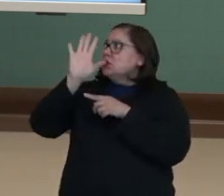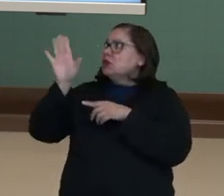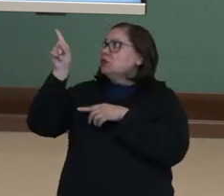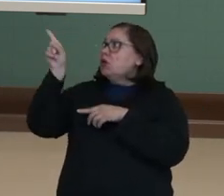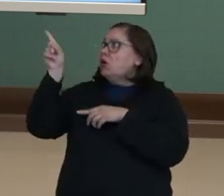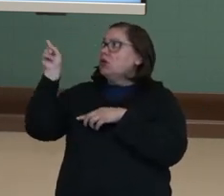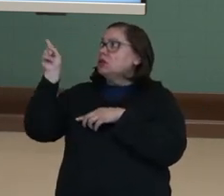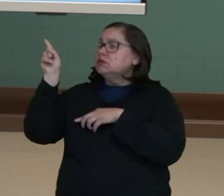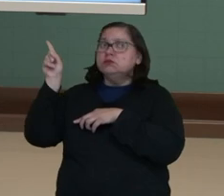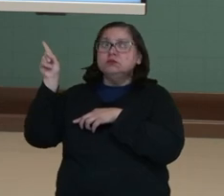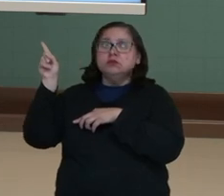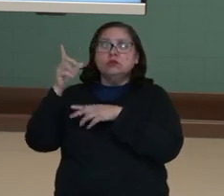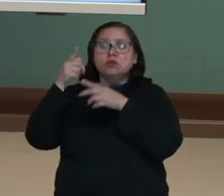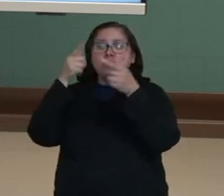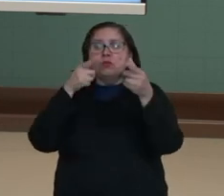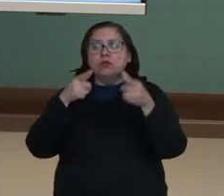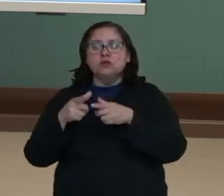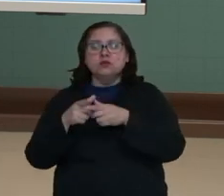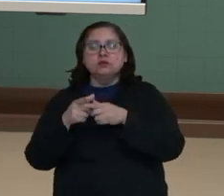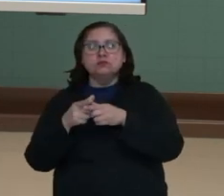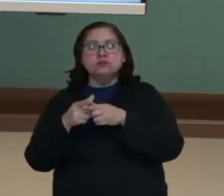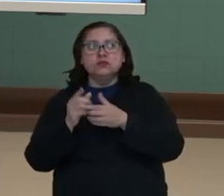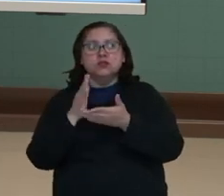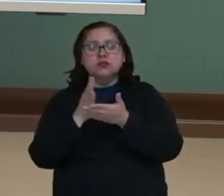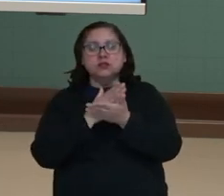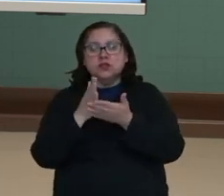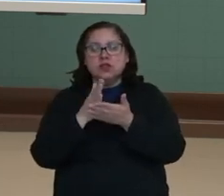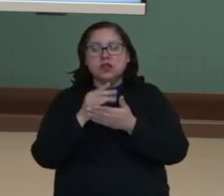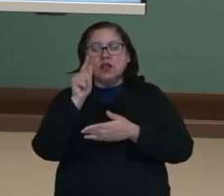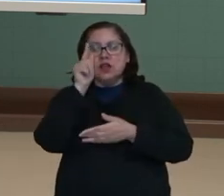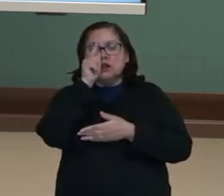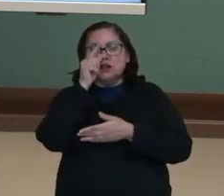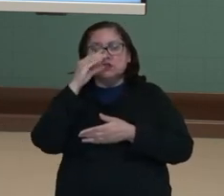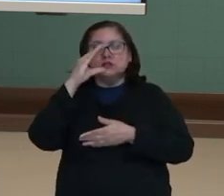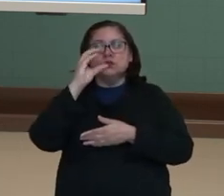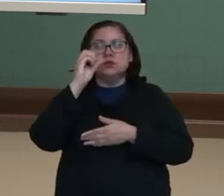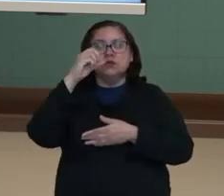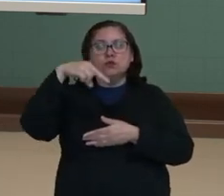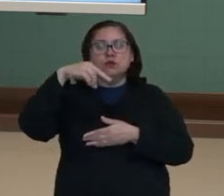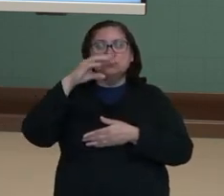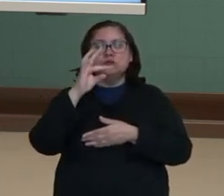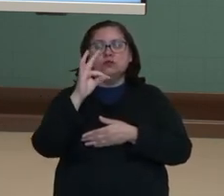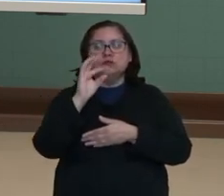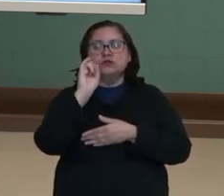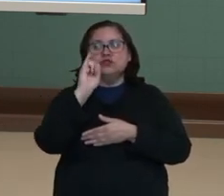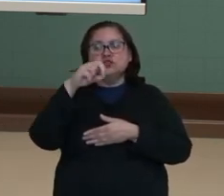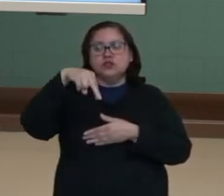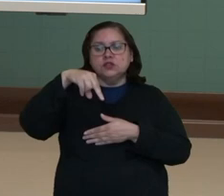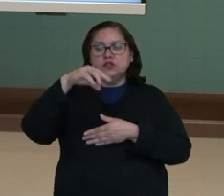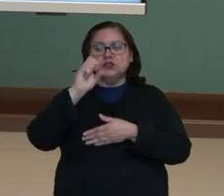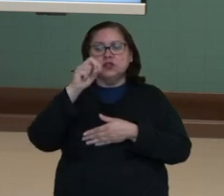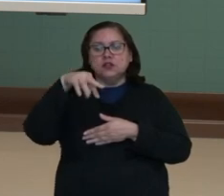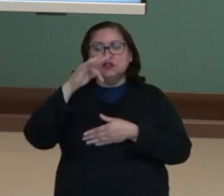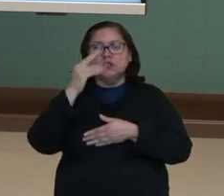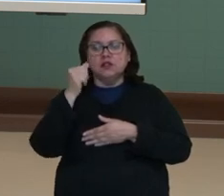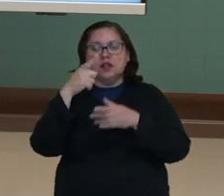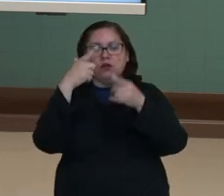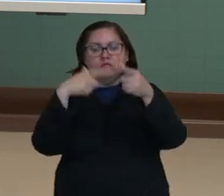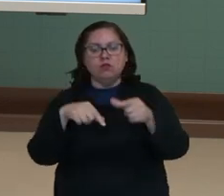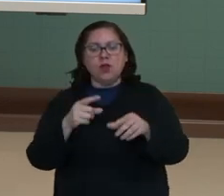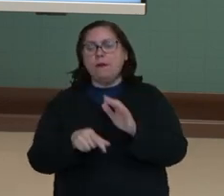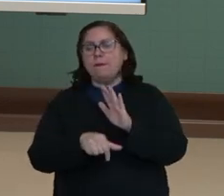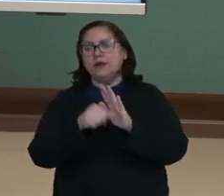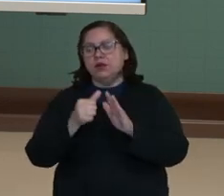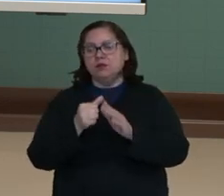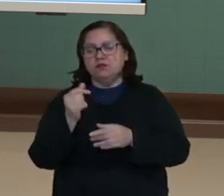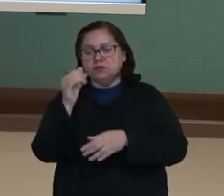Olha onde está a Grécia. Essa é a parte chamada Grécia Continental. Mas a primeira civilização não foi no continente, e